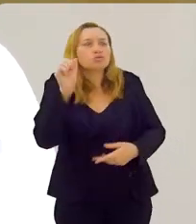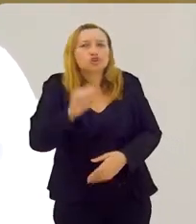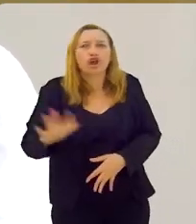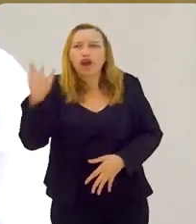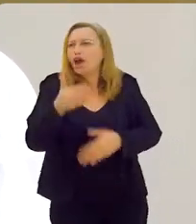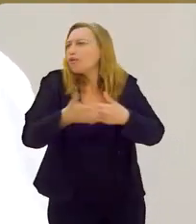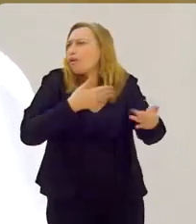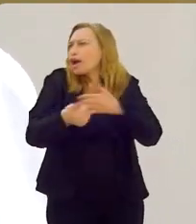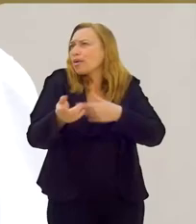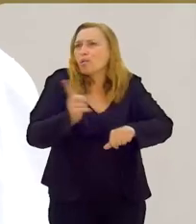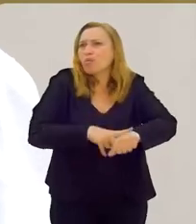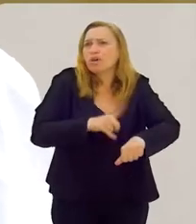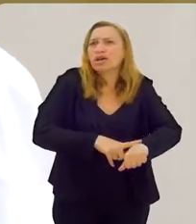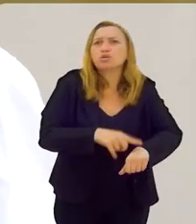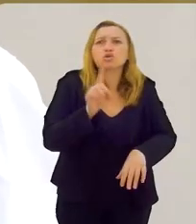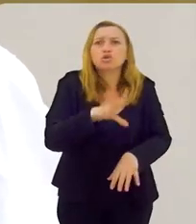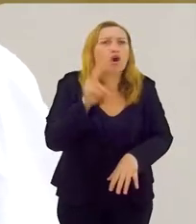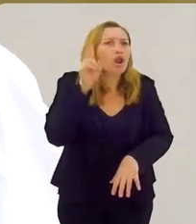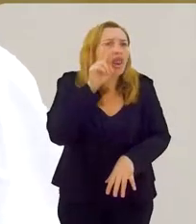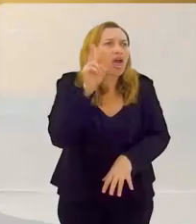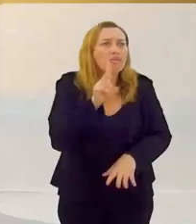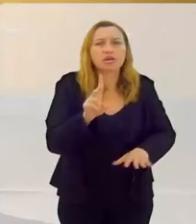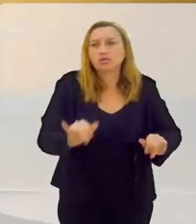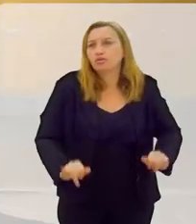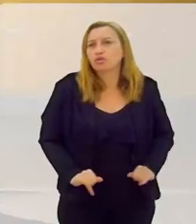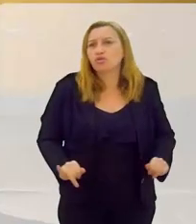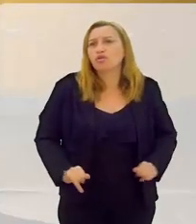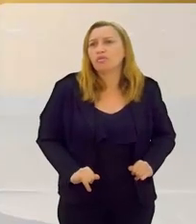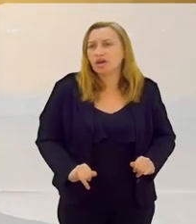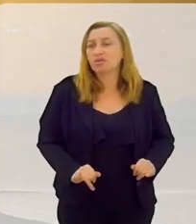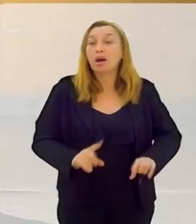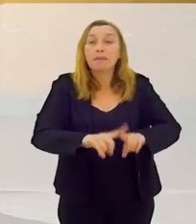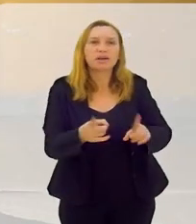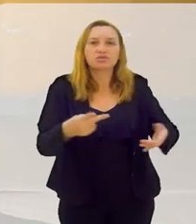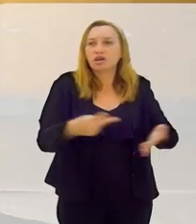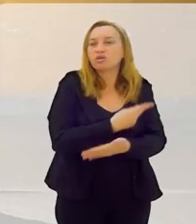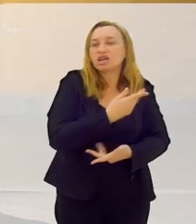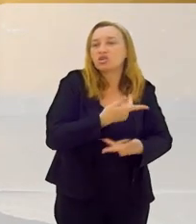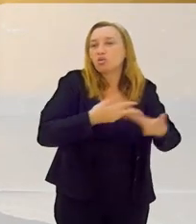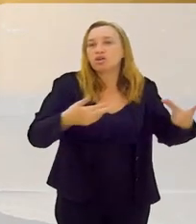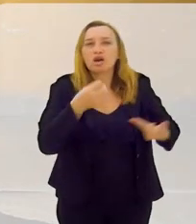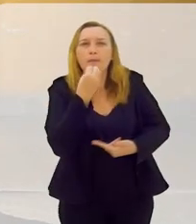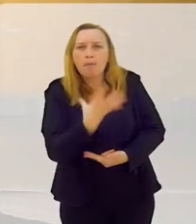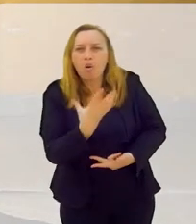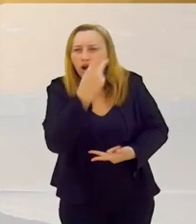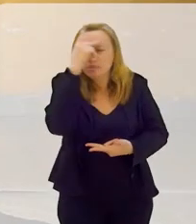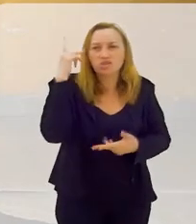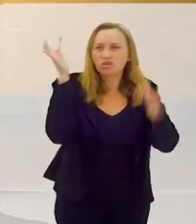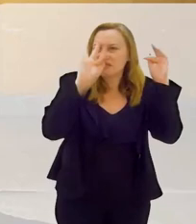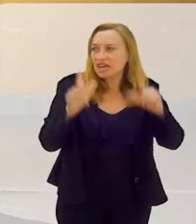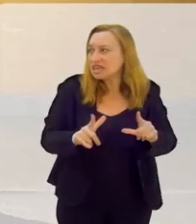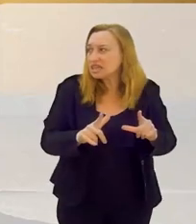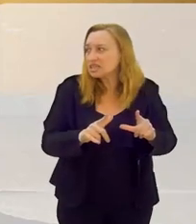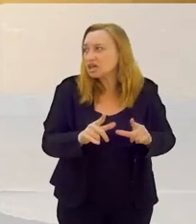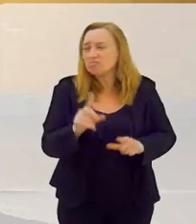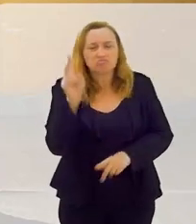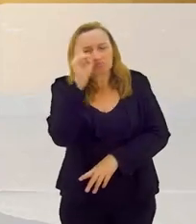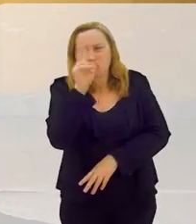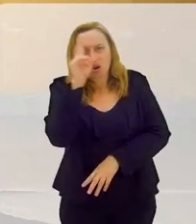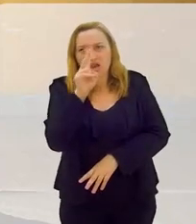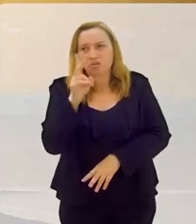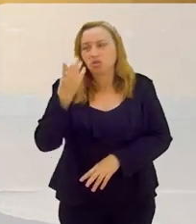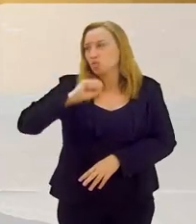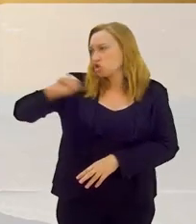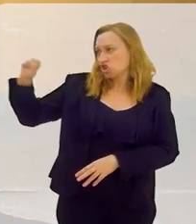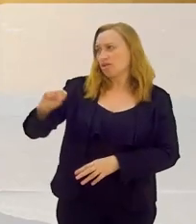seu sagrado cada um no seu segmento na hora do sufoco. Mas na hora que acontece uma coisa boa, que a pessoa está feliz, elas